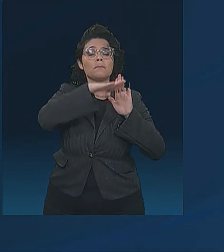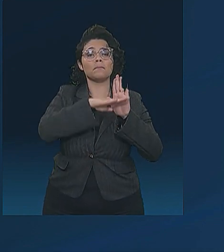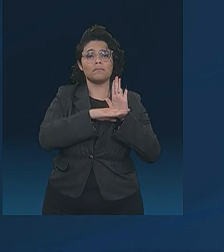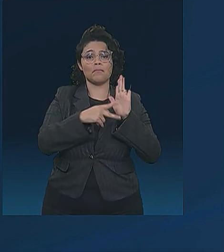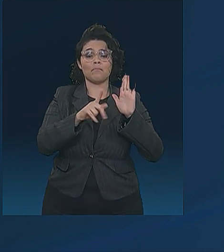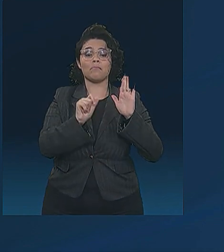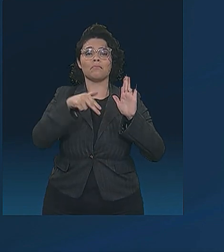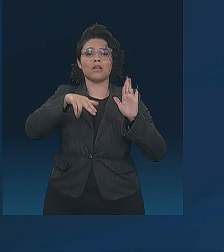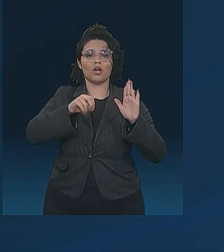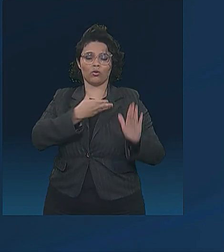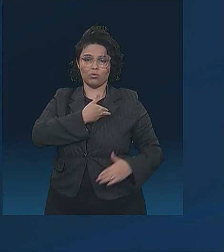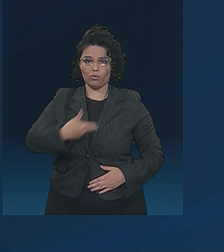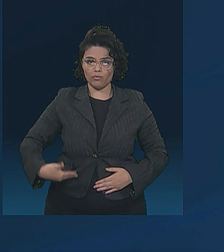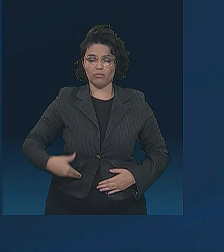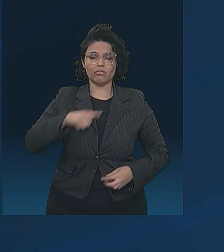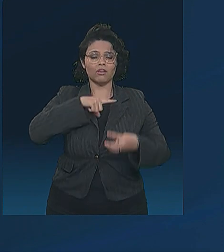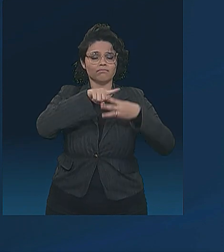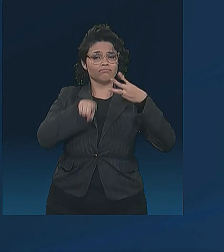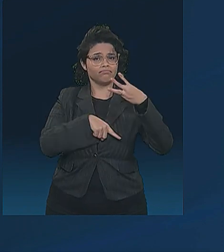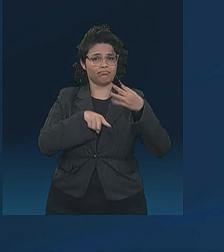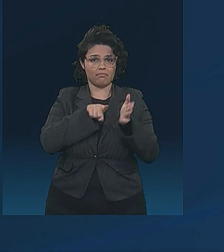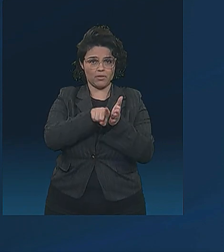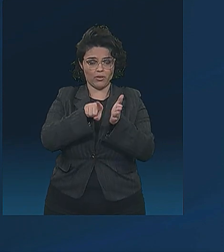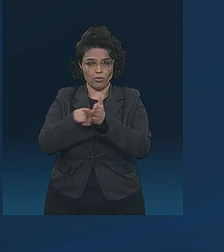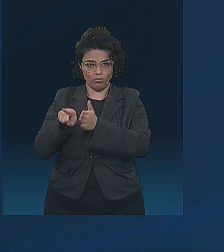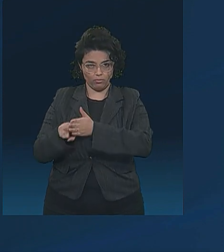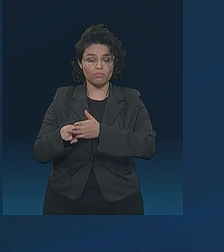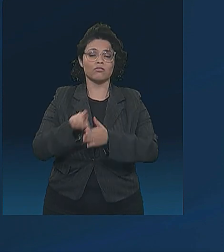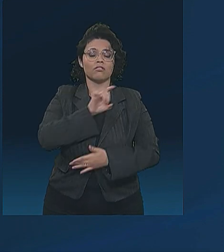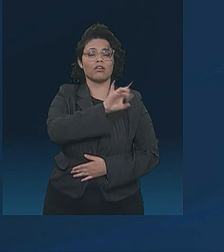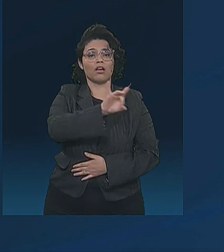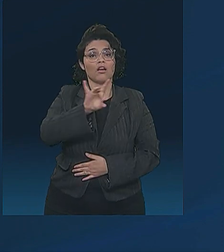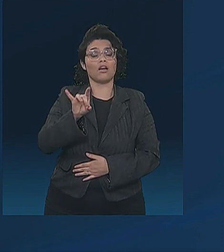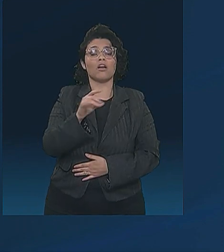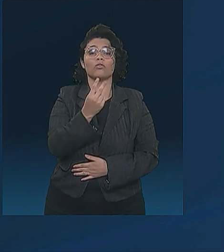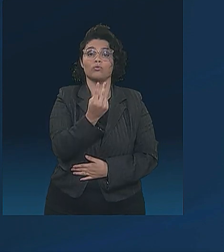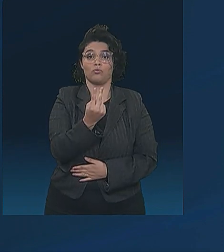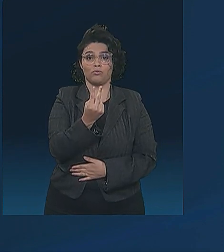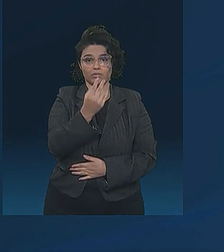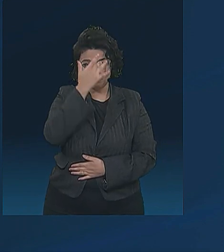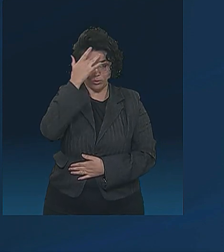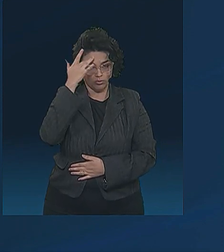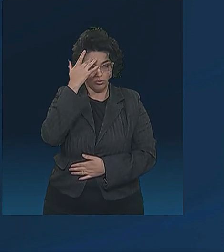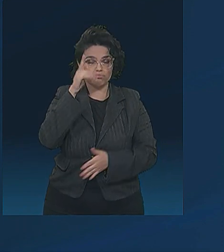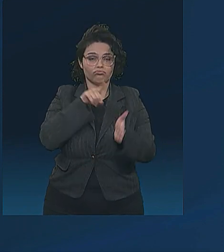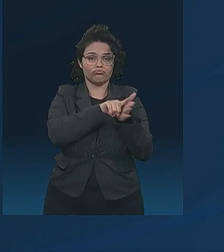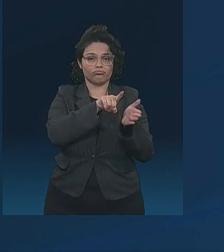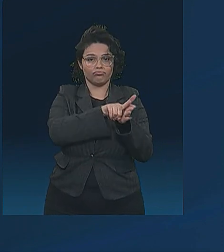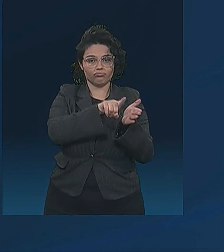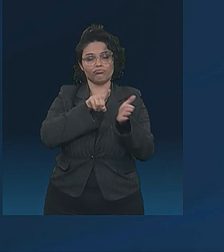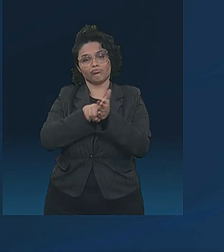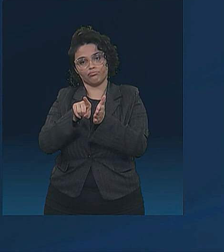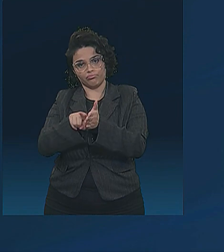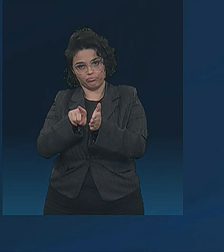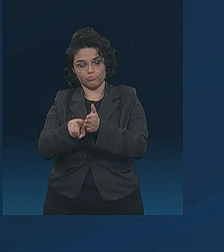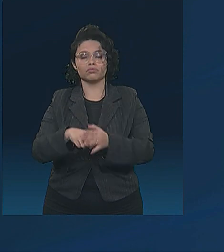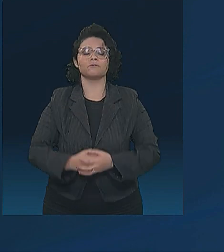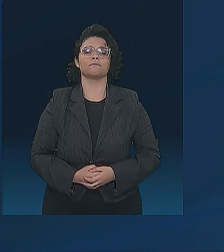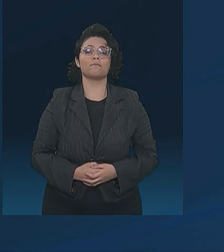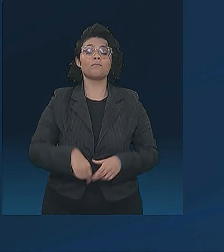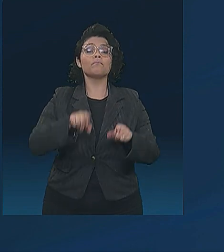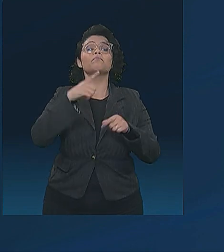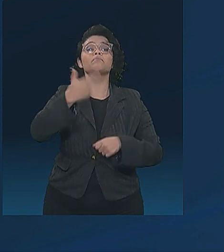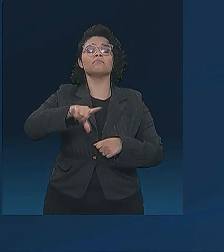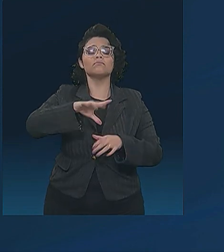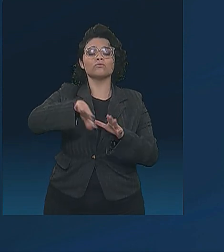Serão três perguntas diferentes, cada uma direcionada a dois dos candidatos. Na sequência também, em ordem definida por